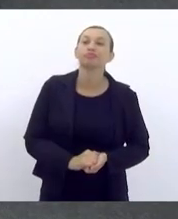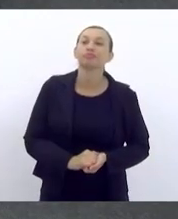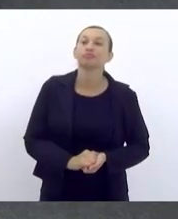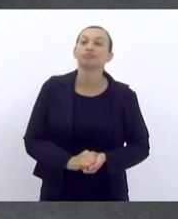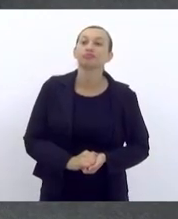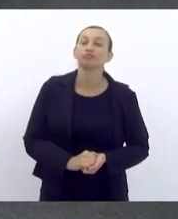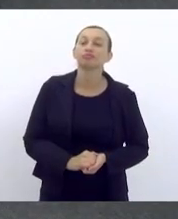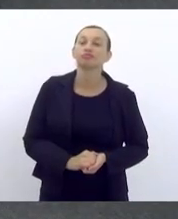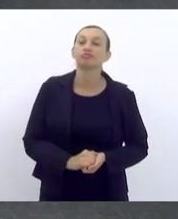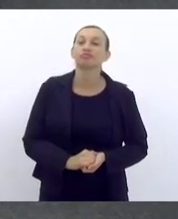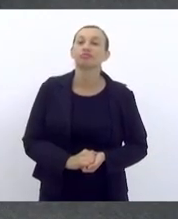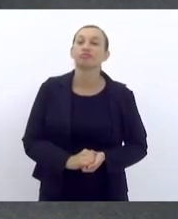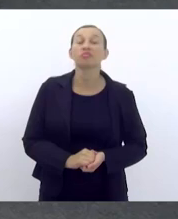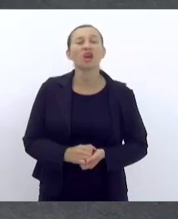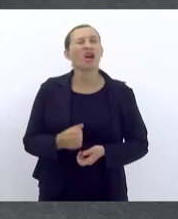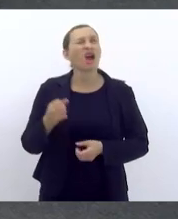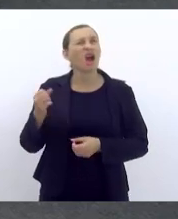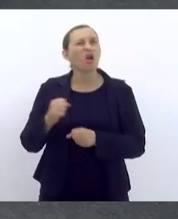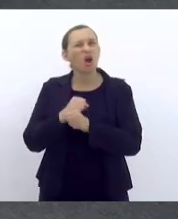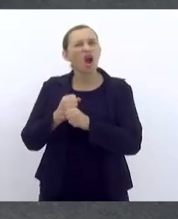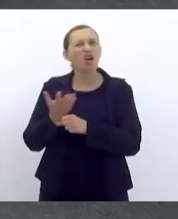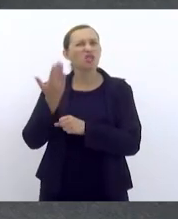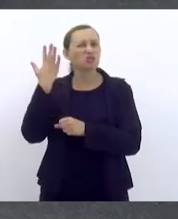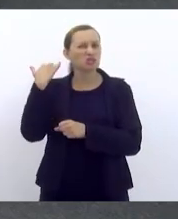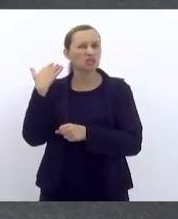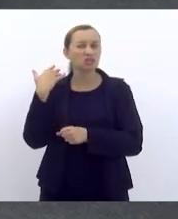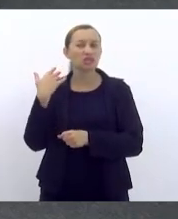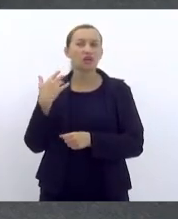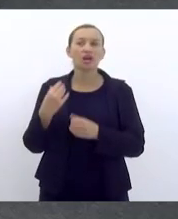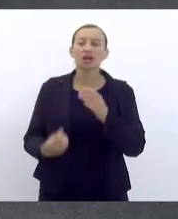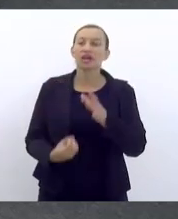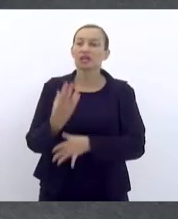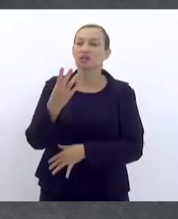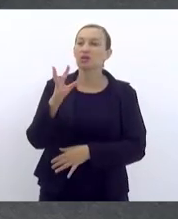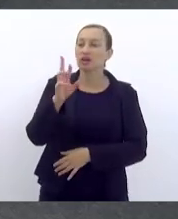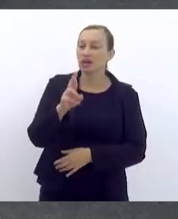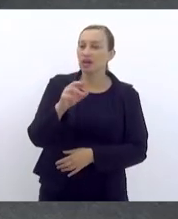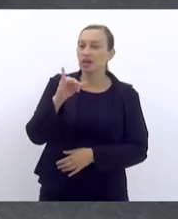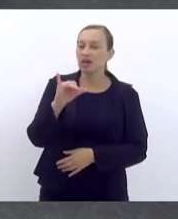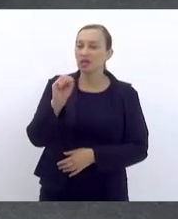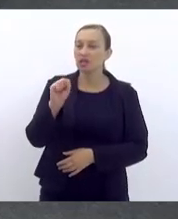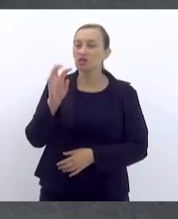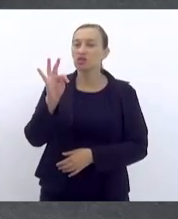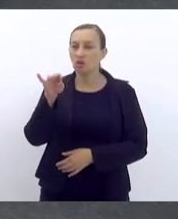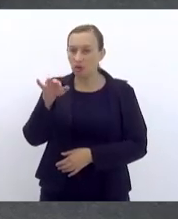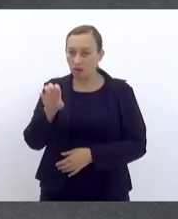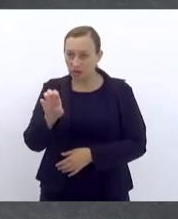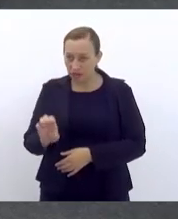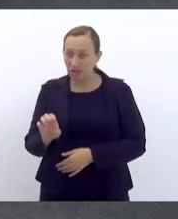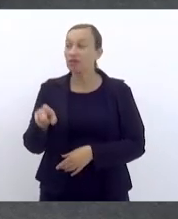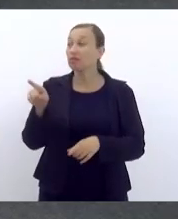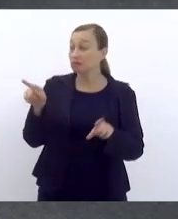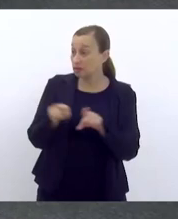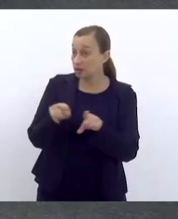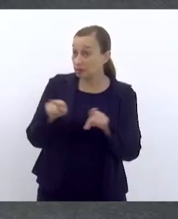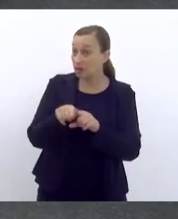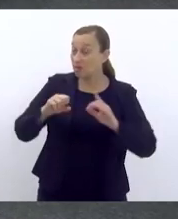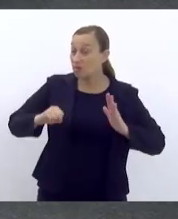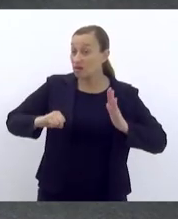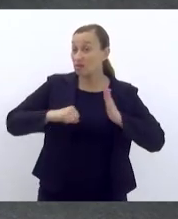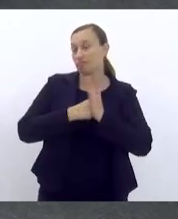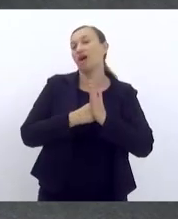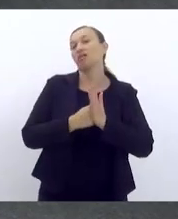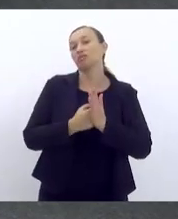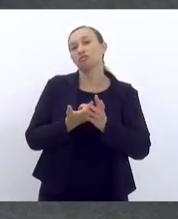Existiu há um tempo atrás a criação de um resort e o resort naquela cidade também gera impactos